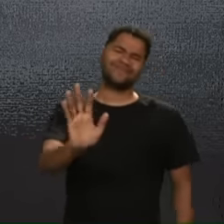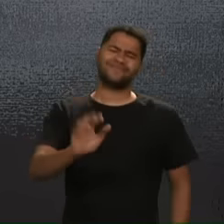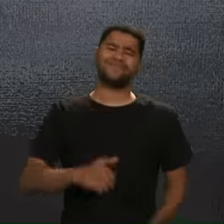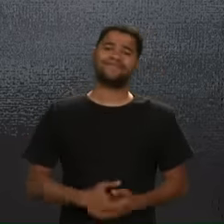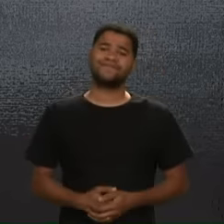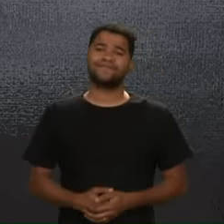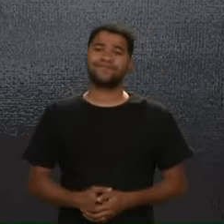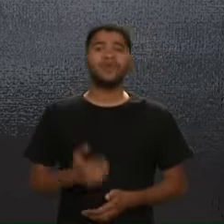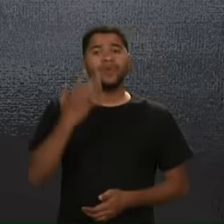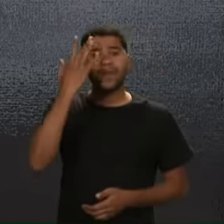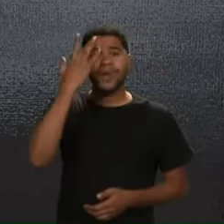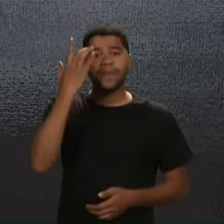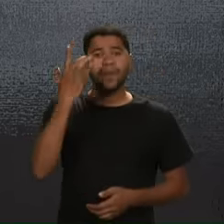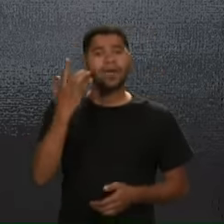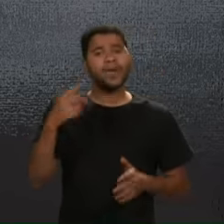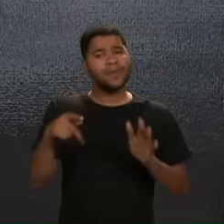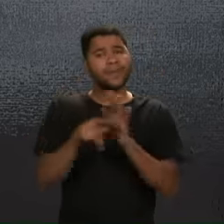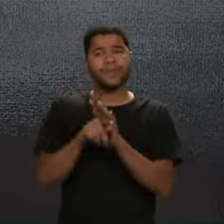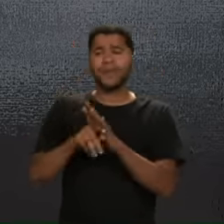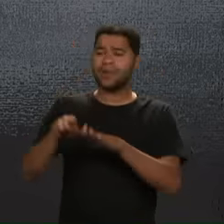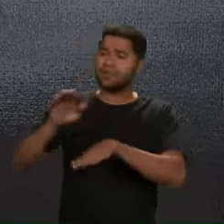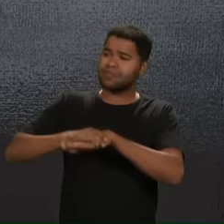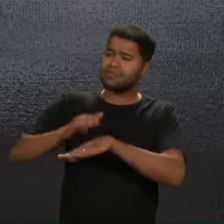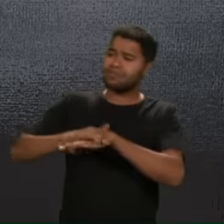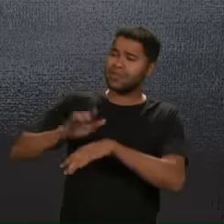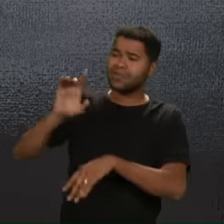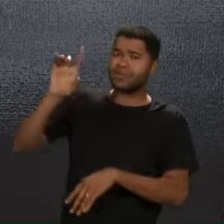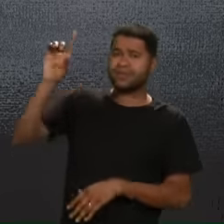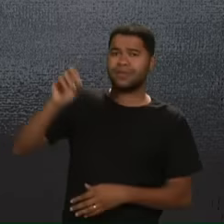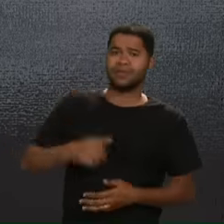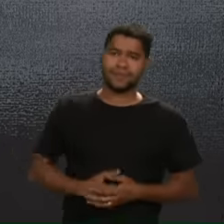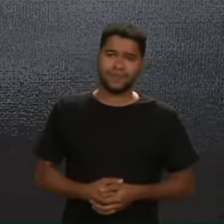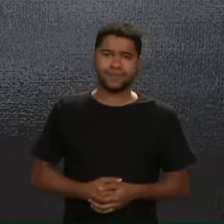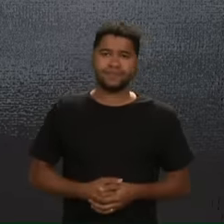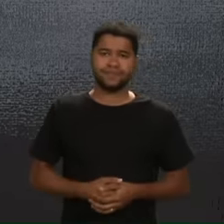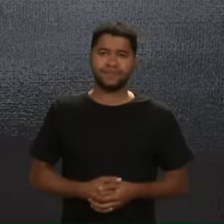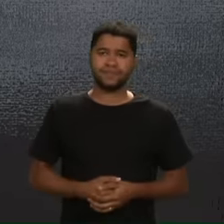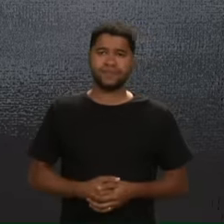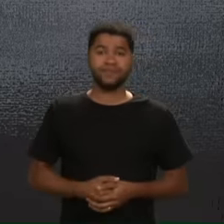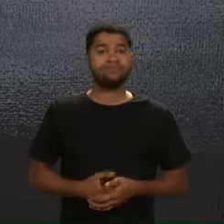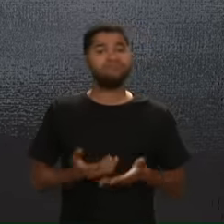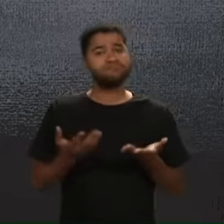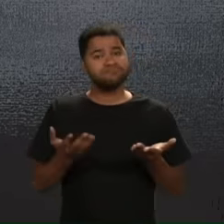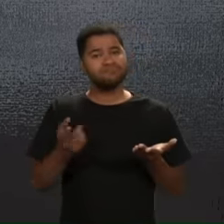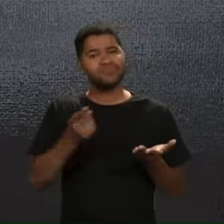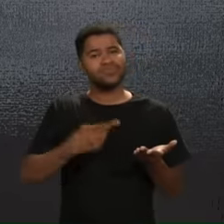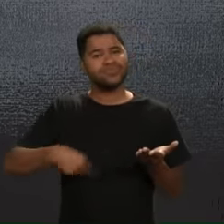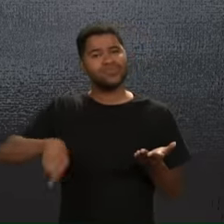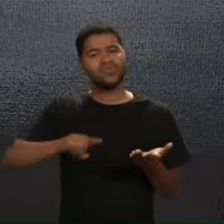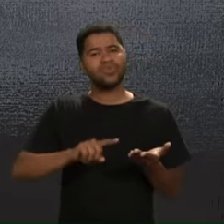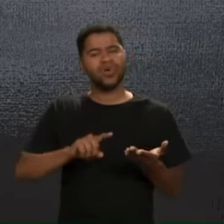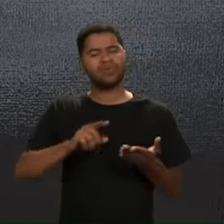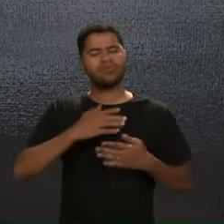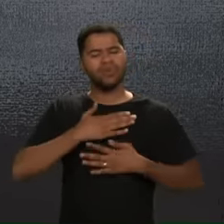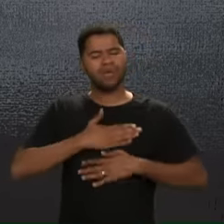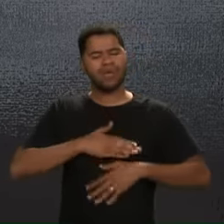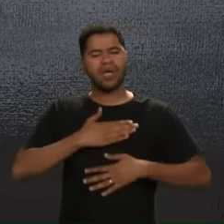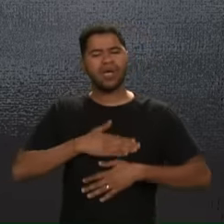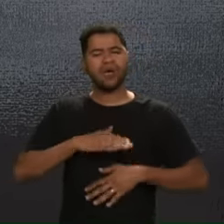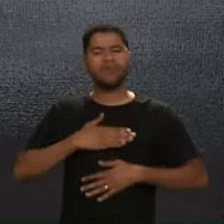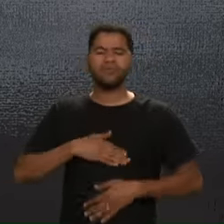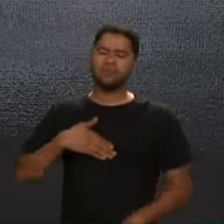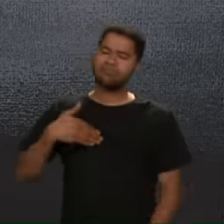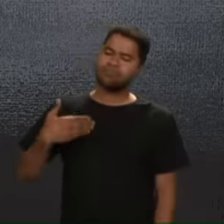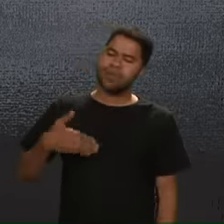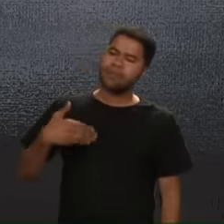Pois o amanhã Traz os seus cuidados Basta o que? O dia O seu próprio Mó